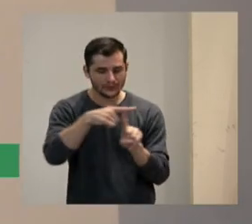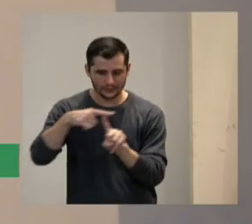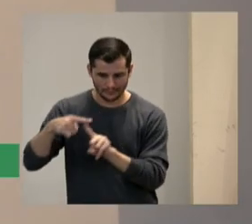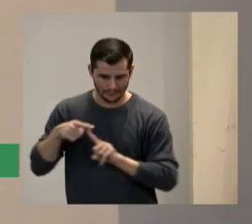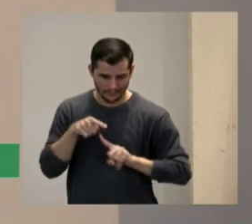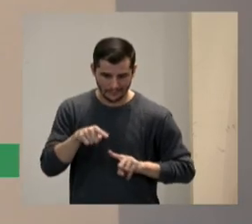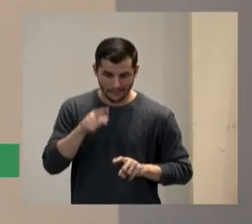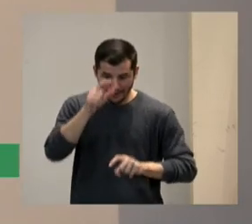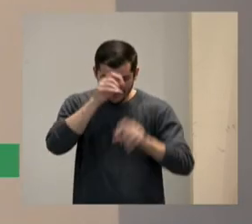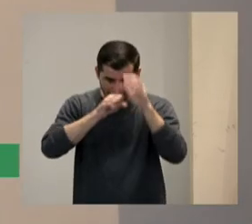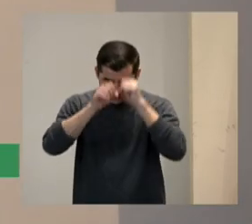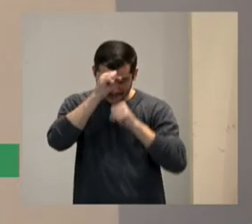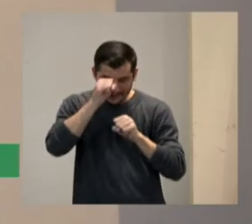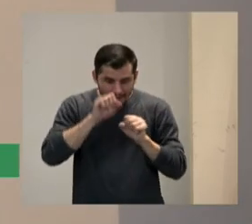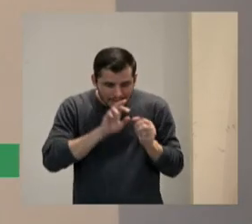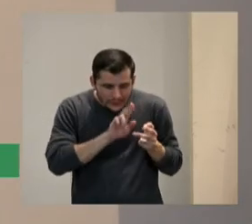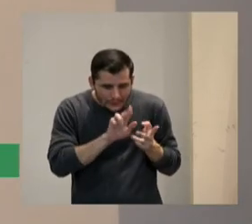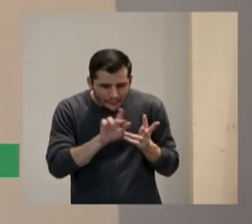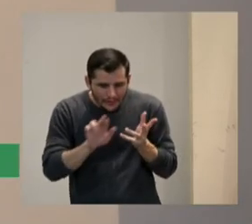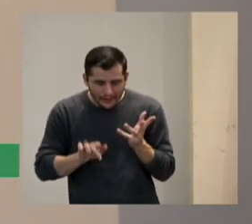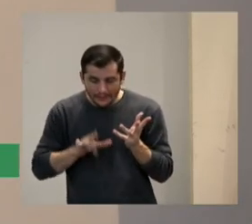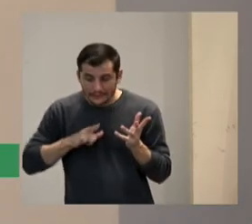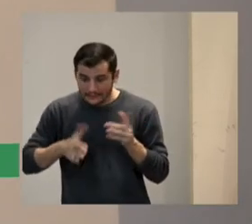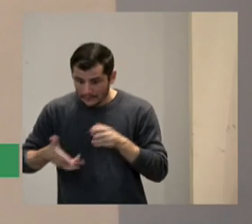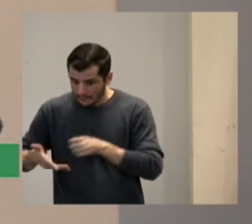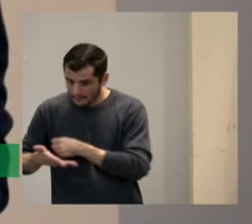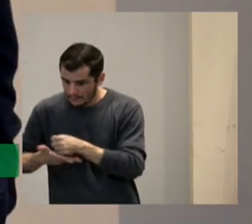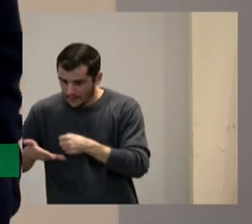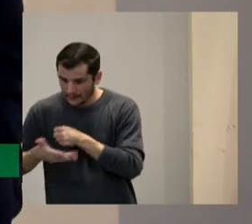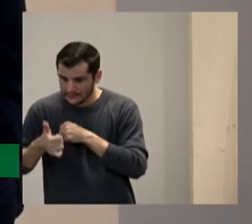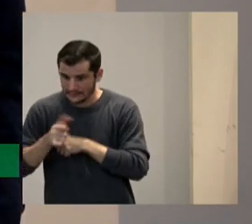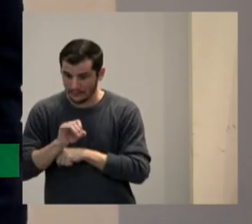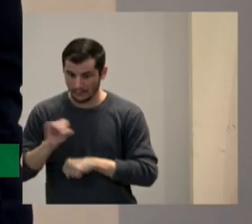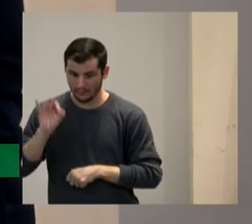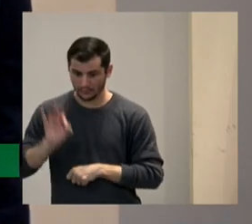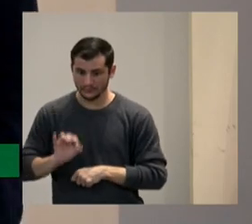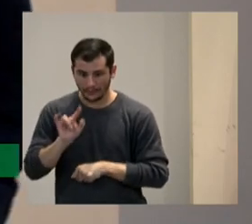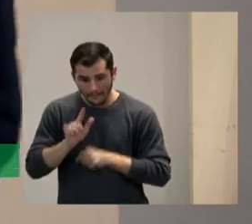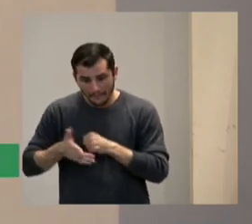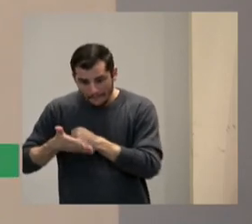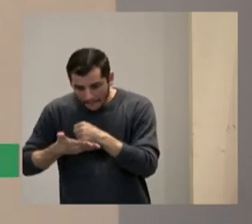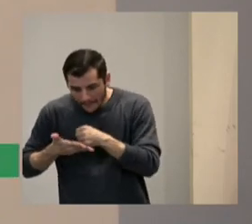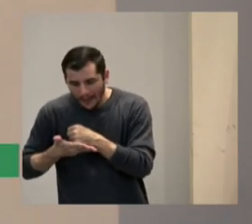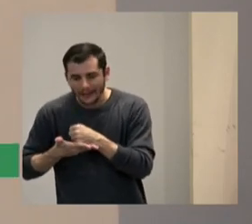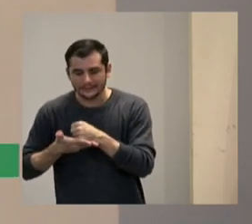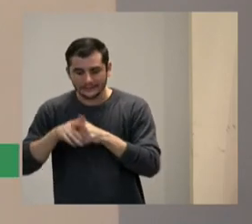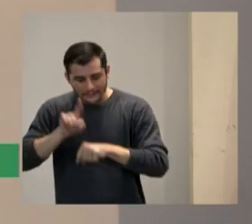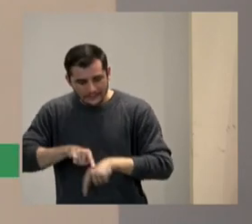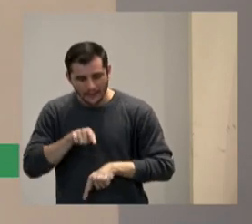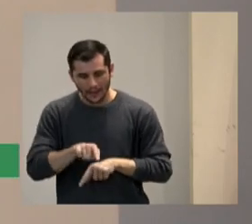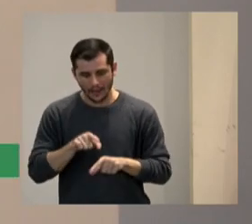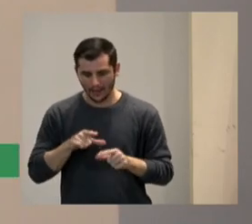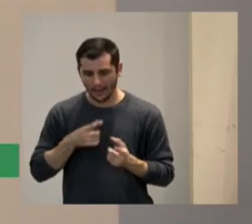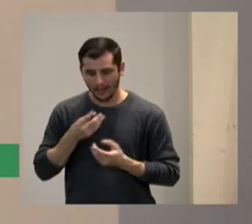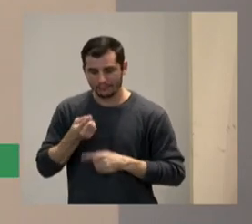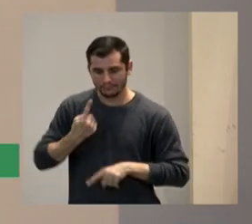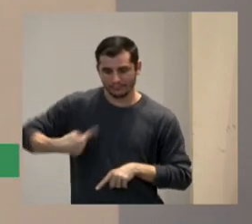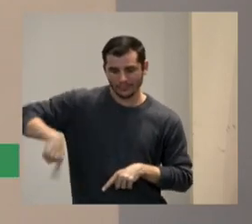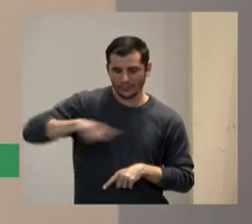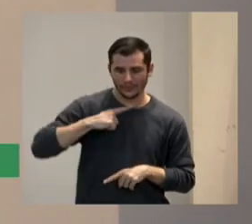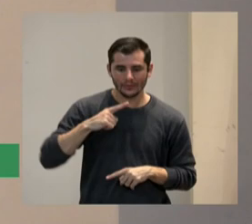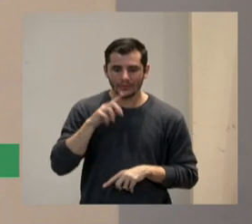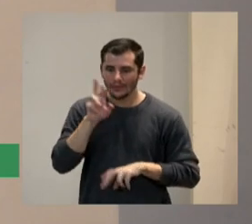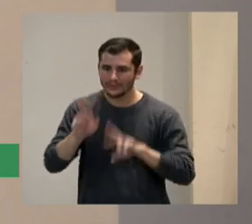se fundamentam na afirmação de que todos somos diferentes